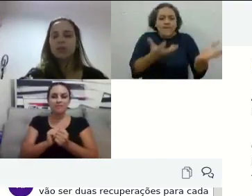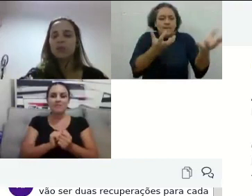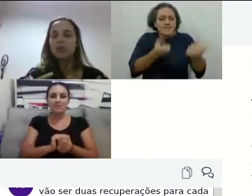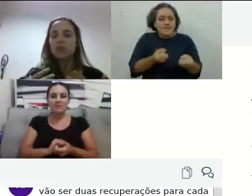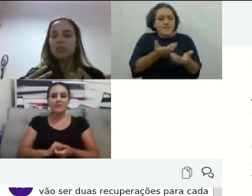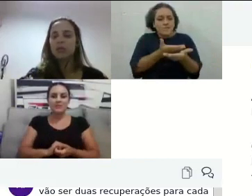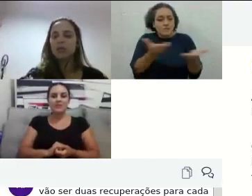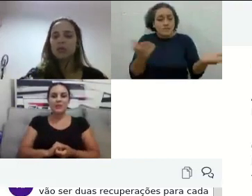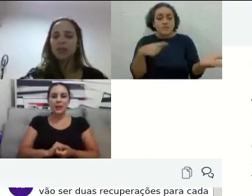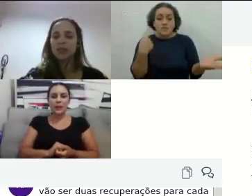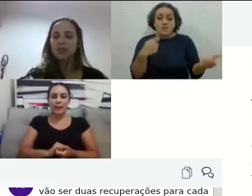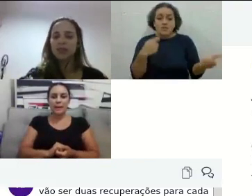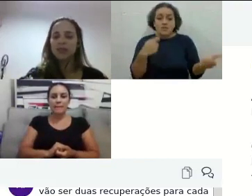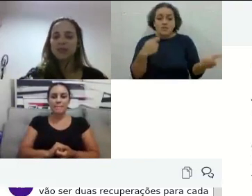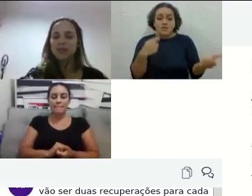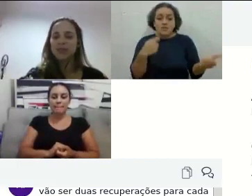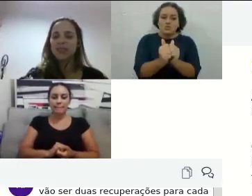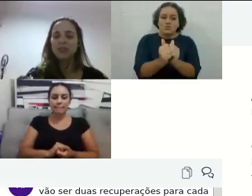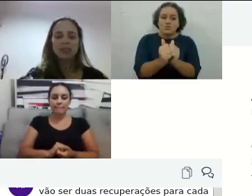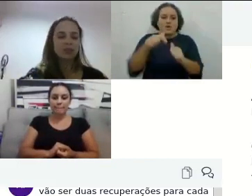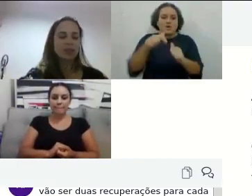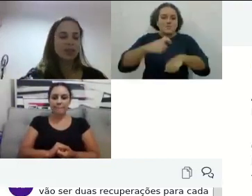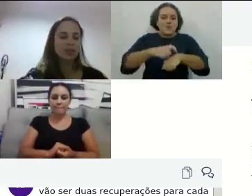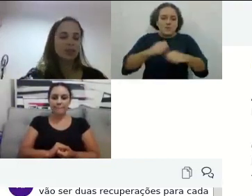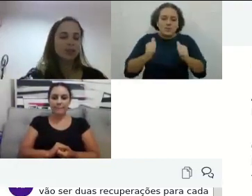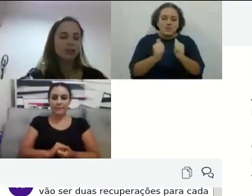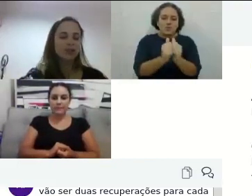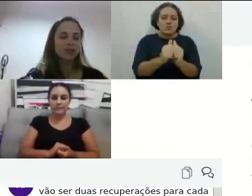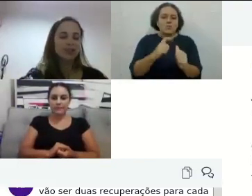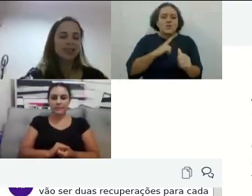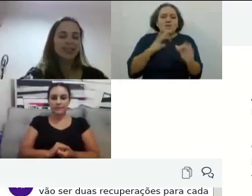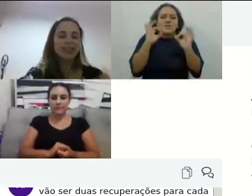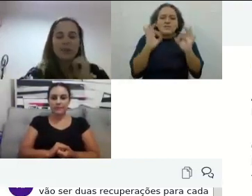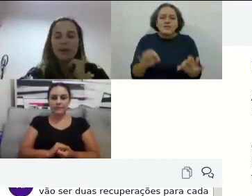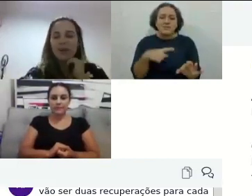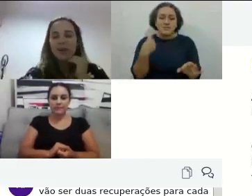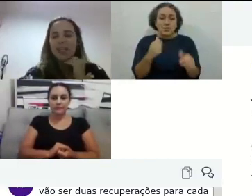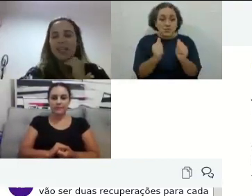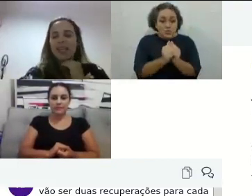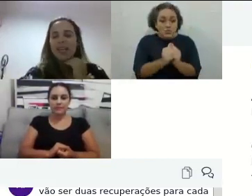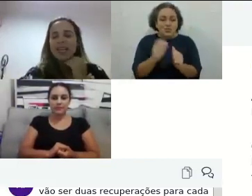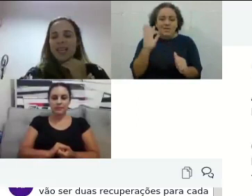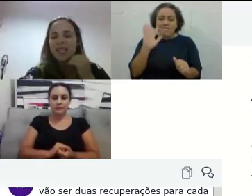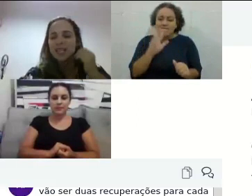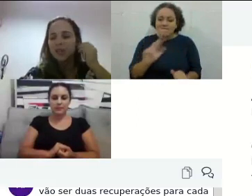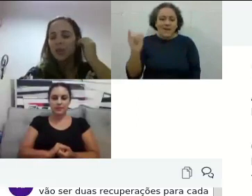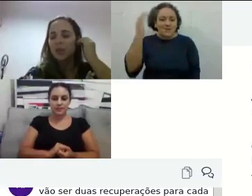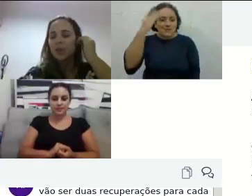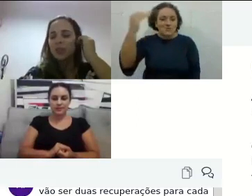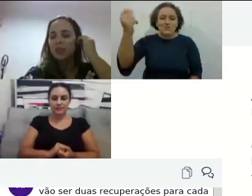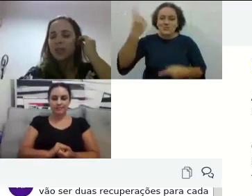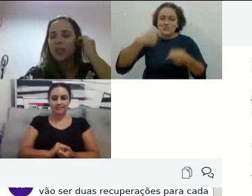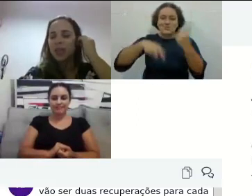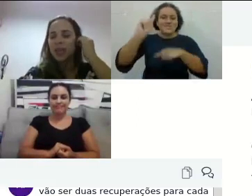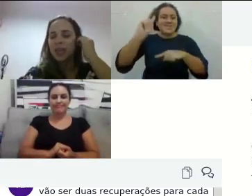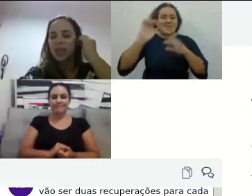ficando junto tudo vai ser um sucesso, é sucesso garantido, tá bom? E aí é isso,